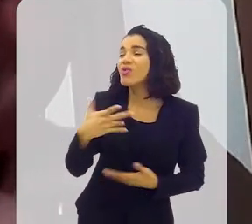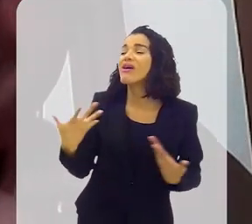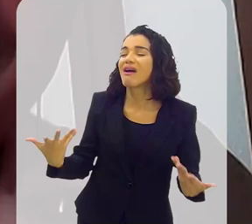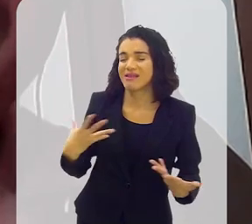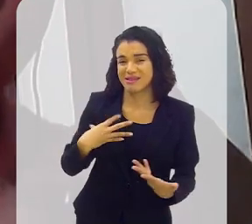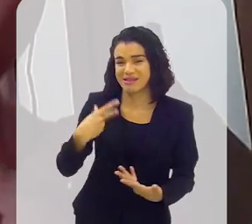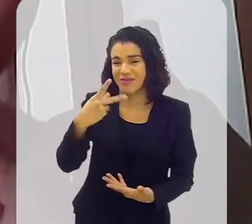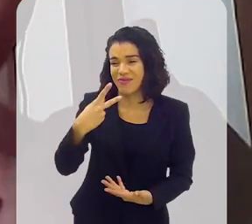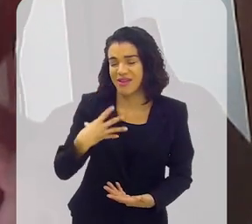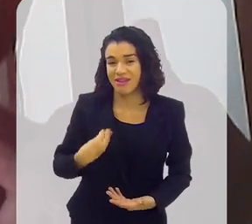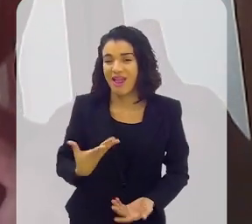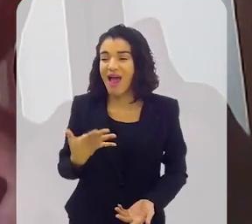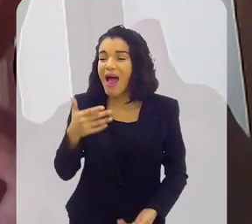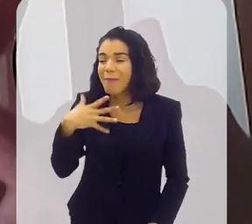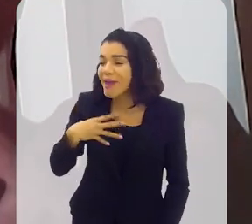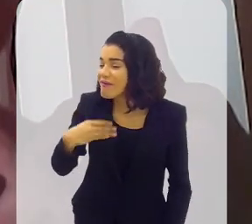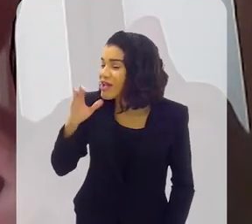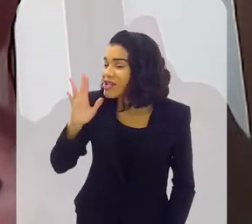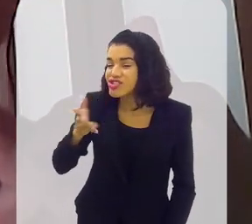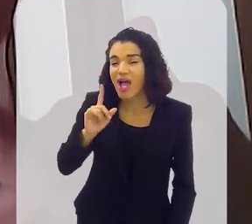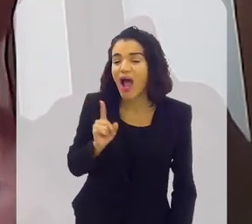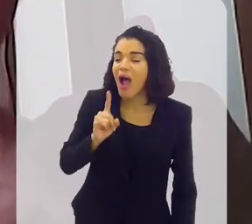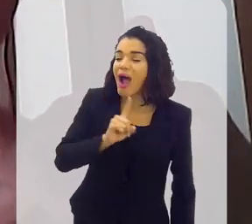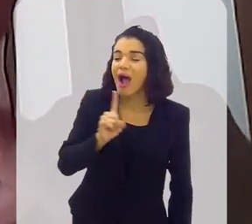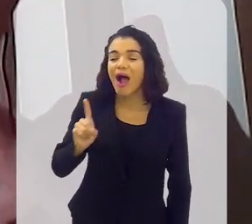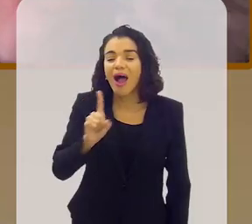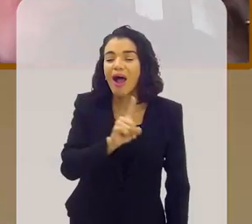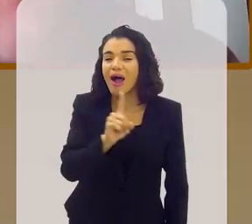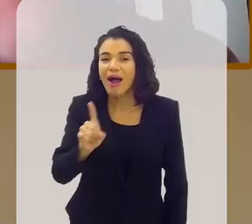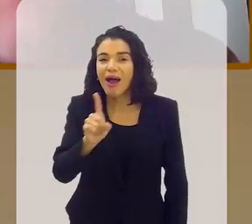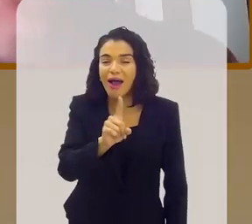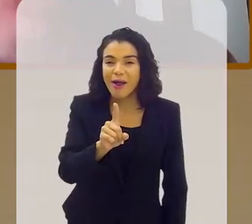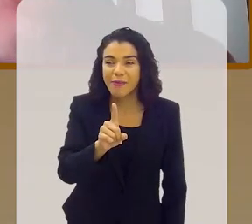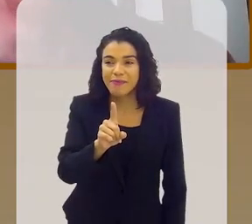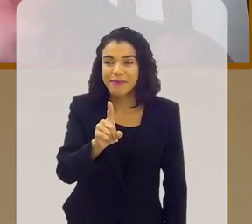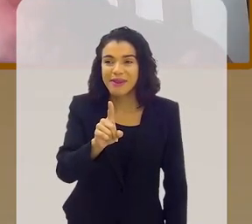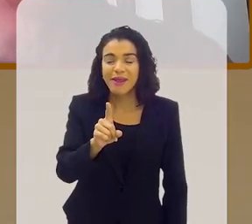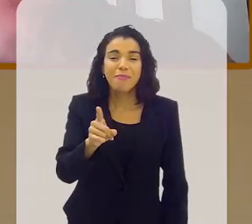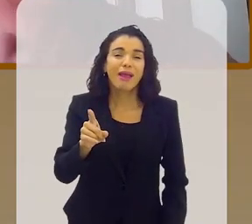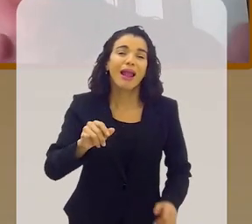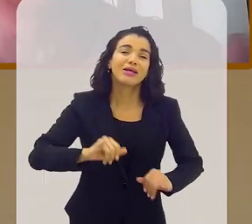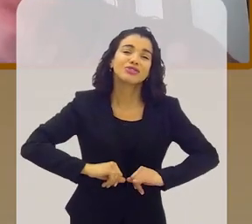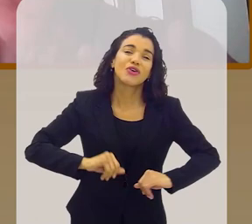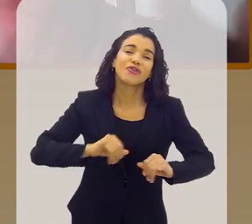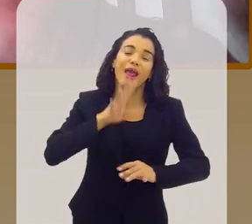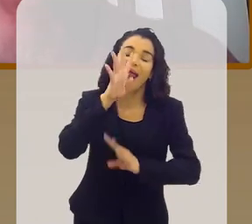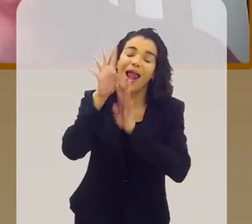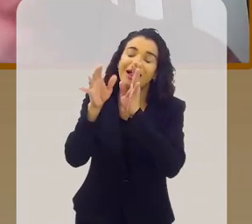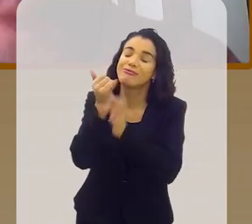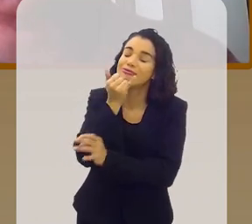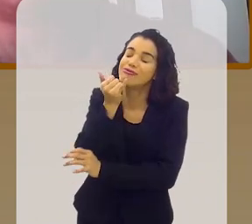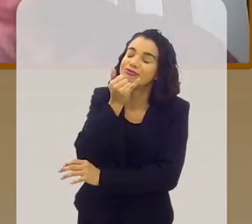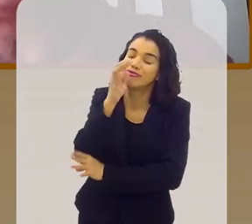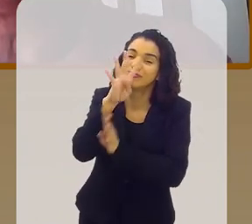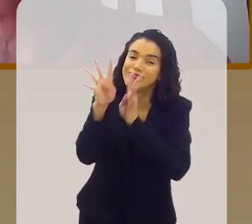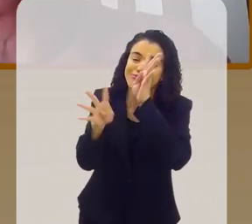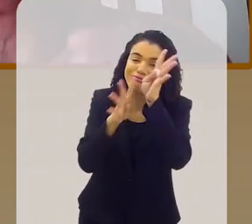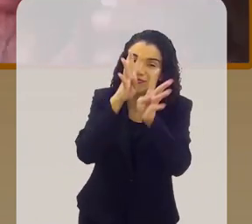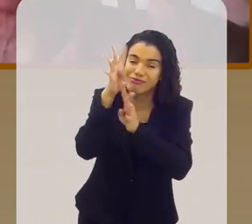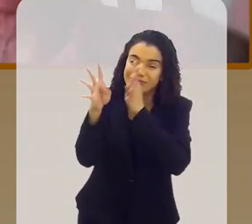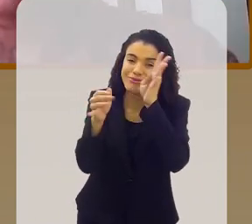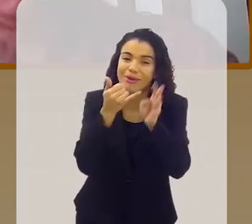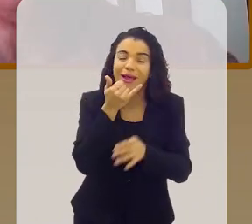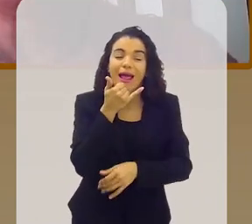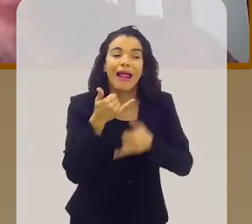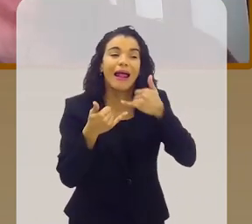cadê o Arlindinho? Ah, minha filha, ele já foi, deve estar chegando. Como ela sofria, a mãe do Arlindo, porque tinha que inventar mil desculpas. Aí ligava